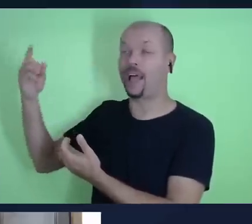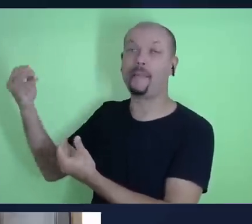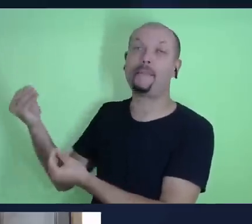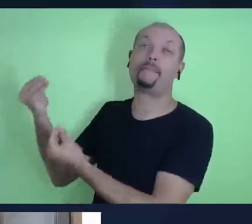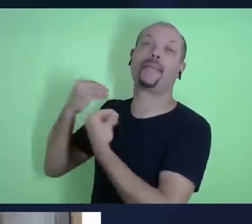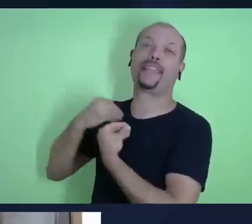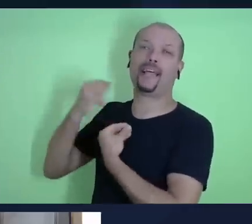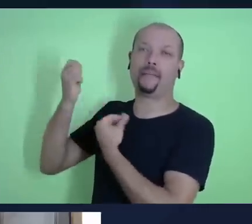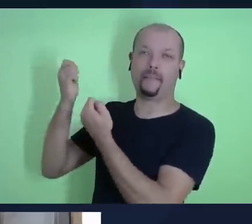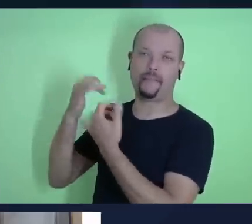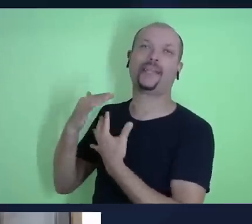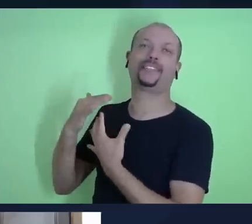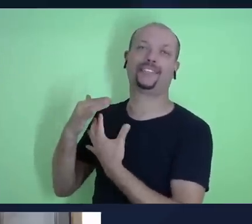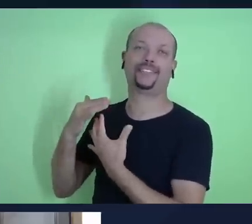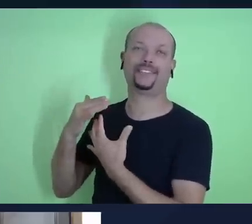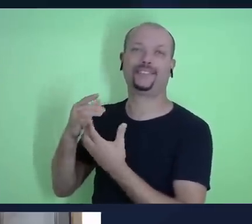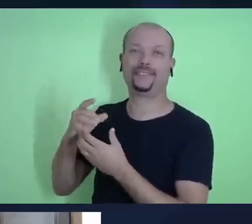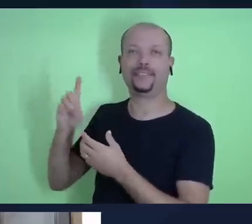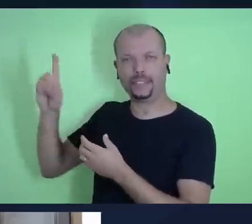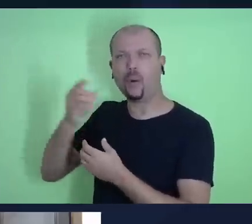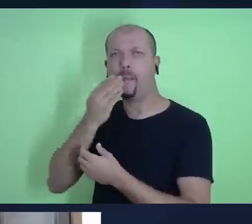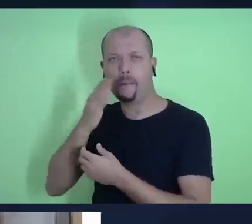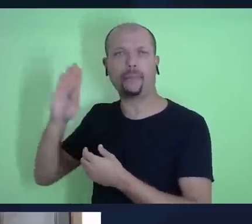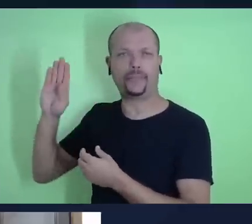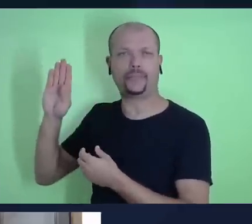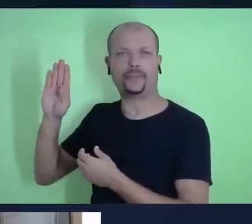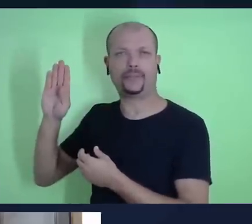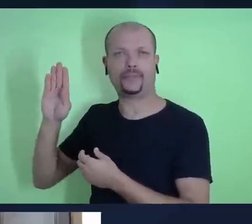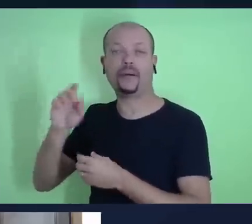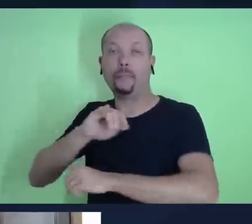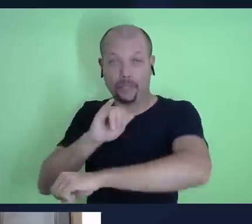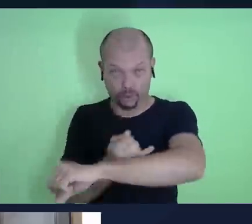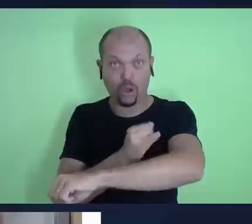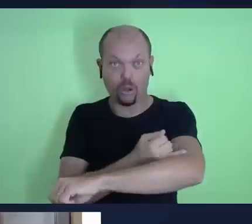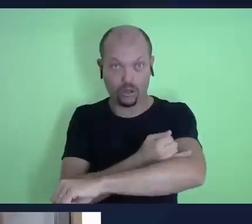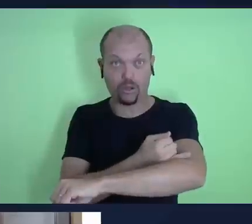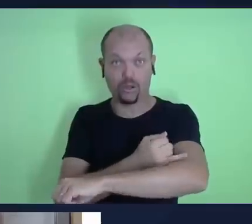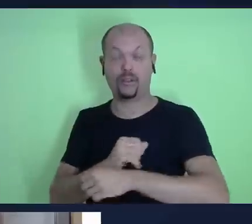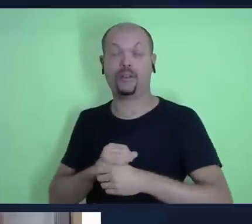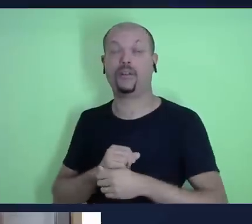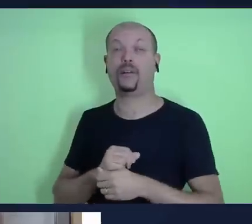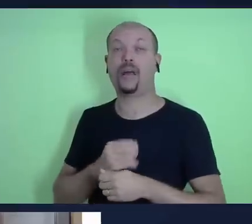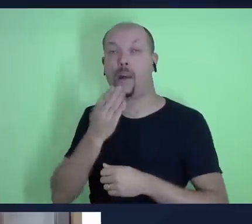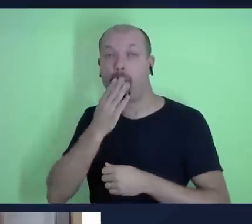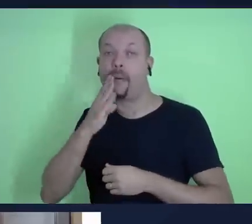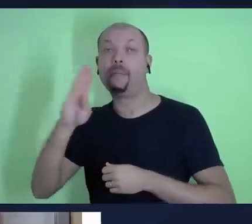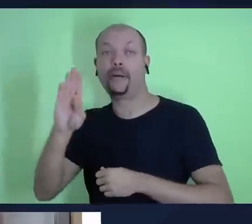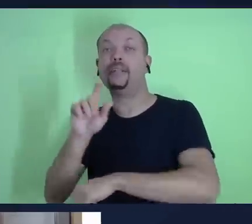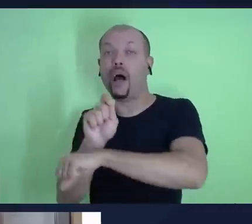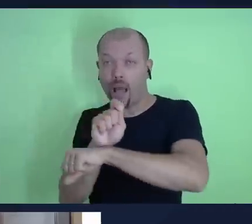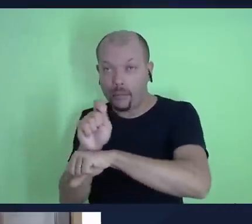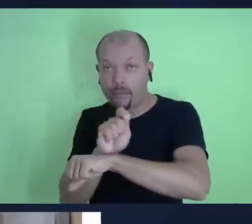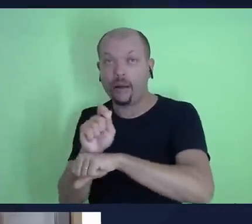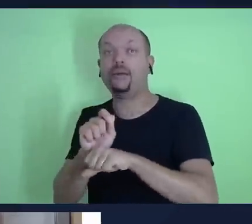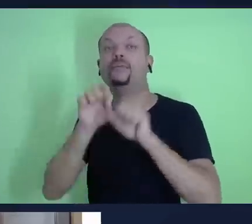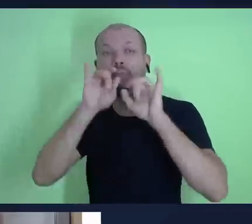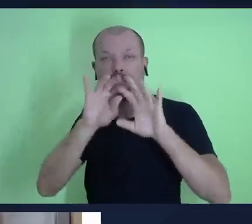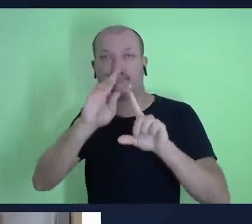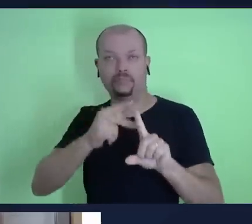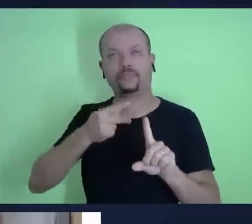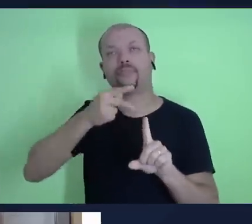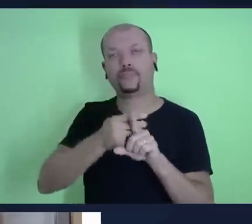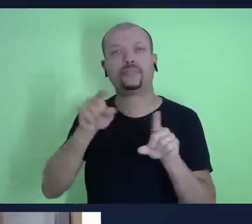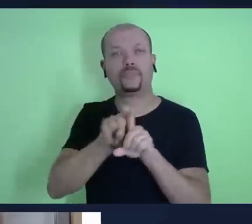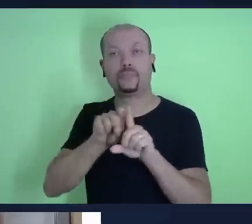entrego o dízimo. Deus prometeu, ele prometeu para Jacó, ele prometeu para Abraão as bênçãos, ele prometeu para